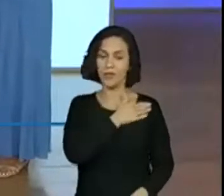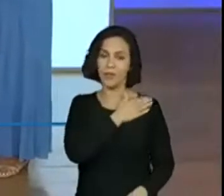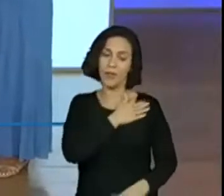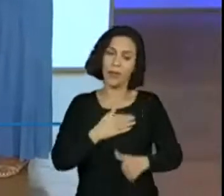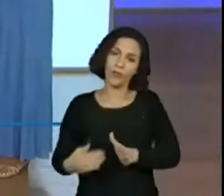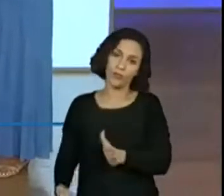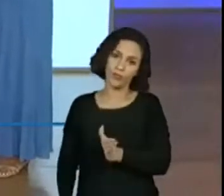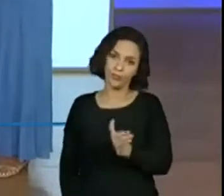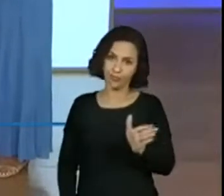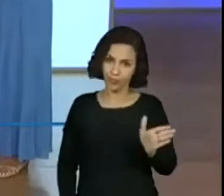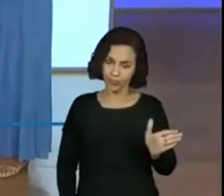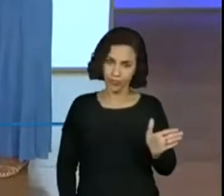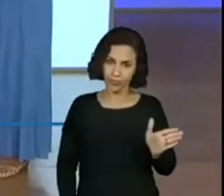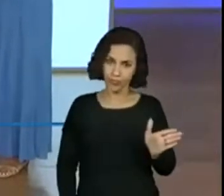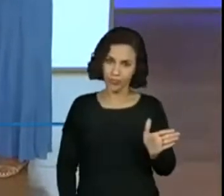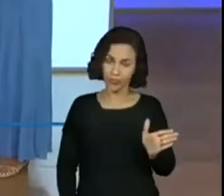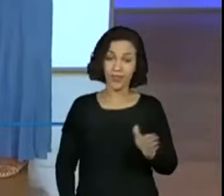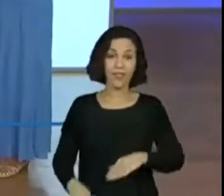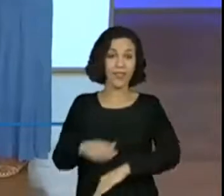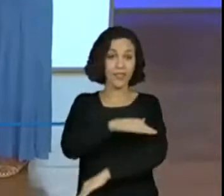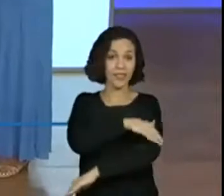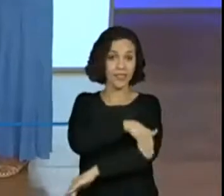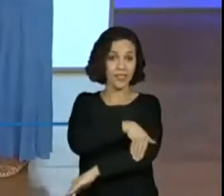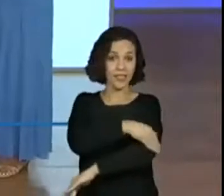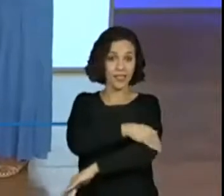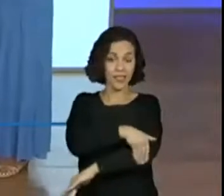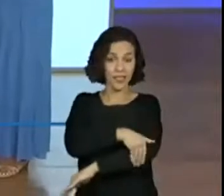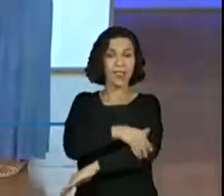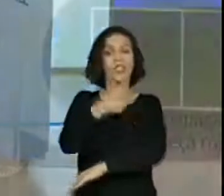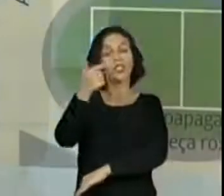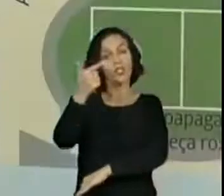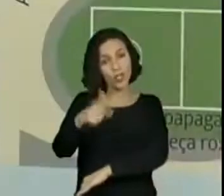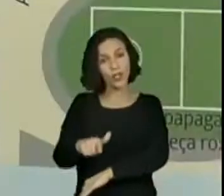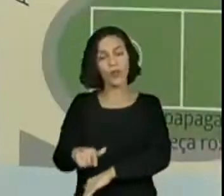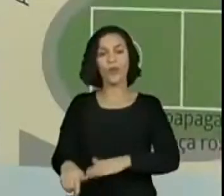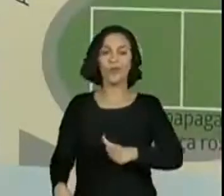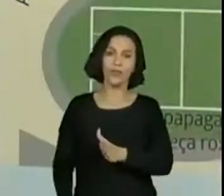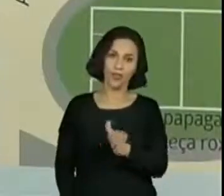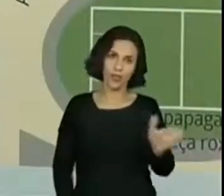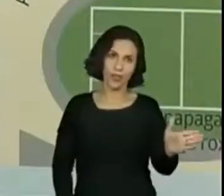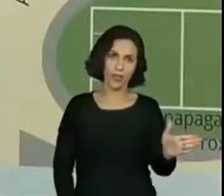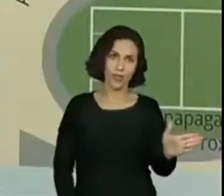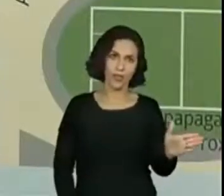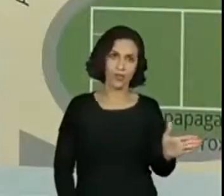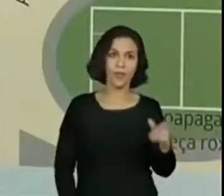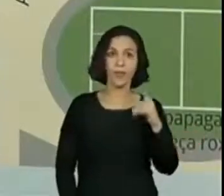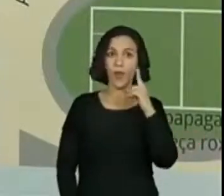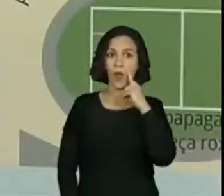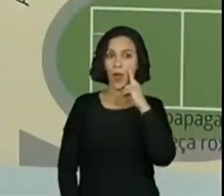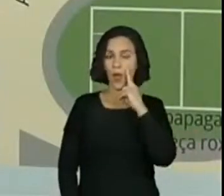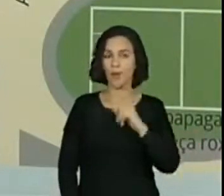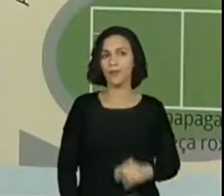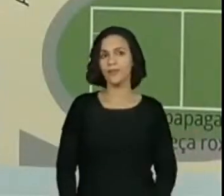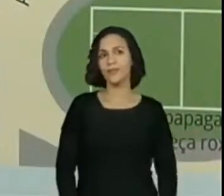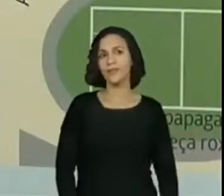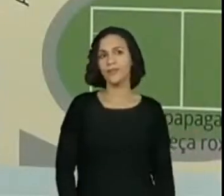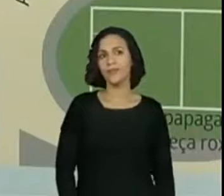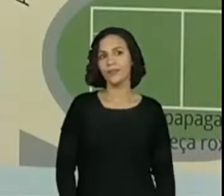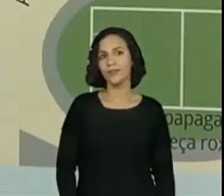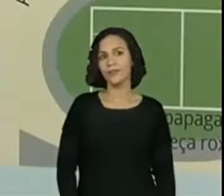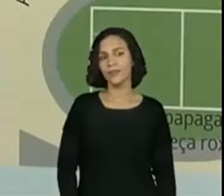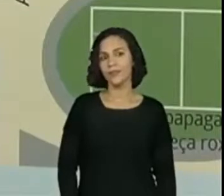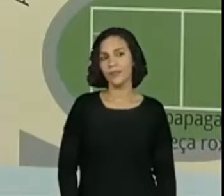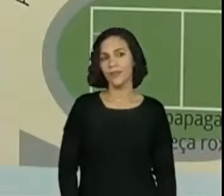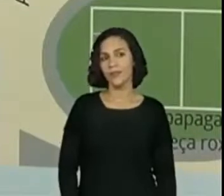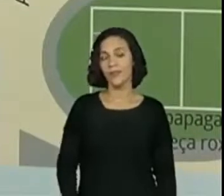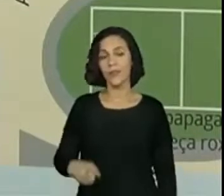quarteirão. E na esquina, vire à direita, ó. Vamos apontar para o lado que ela está olhando. Ela está parada aqui